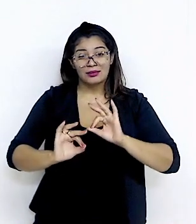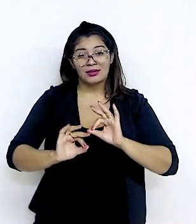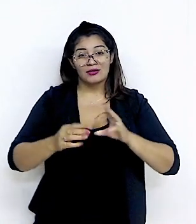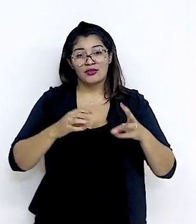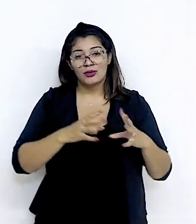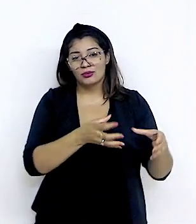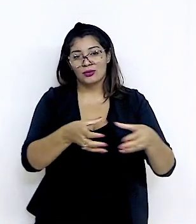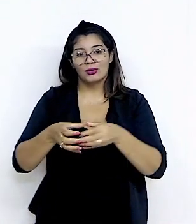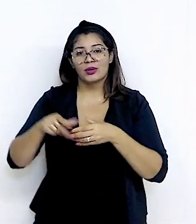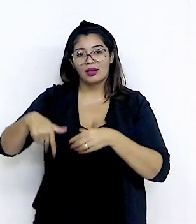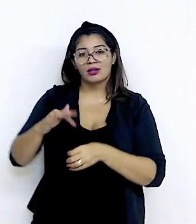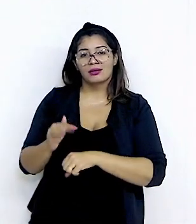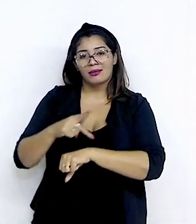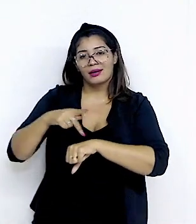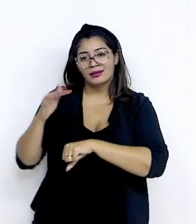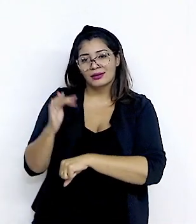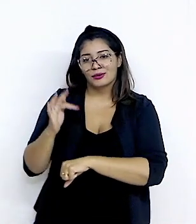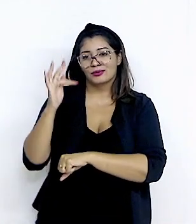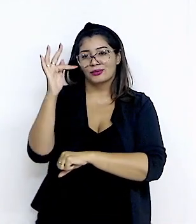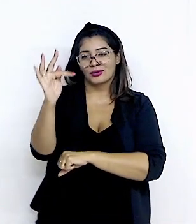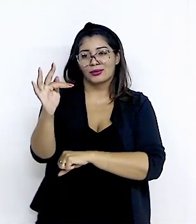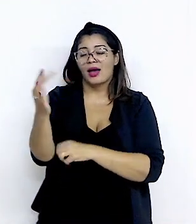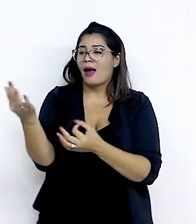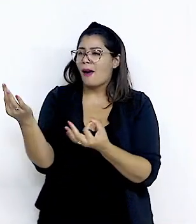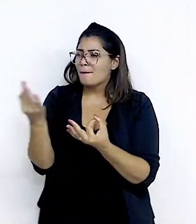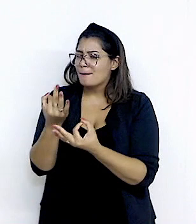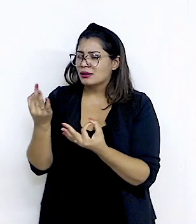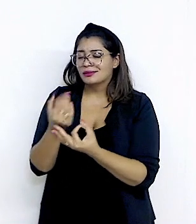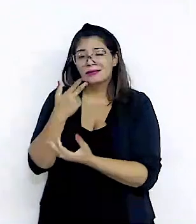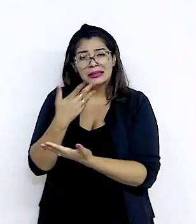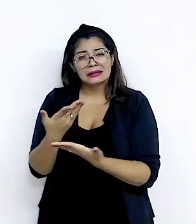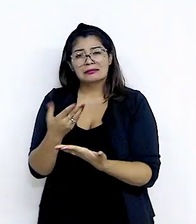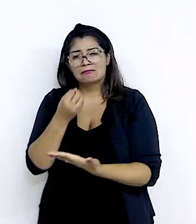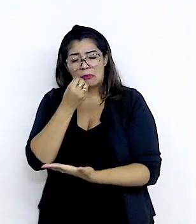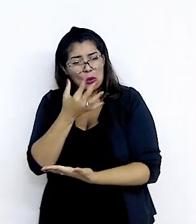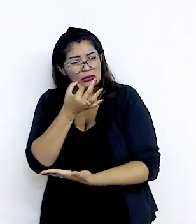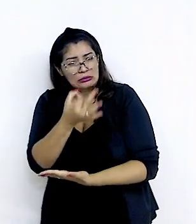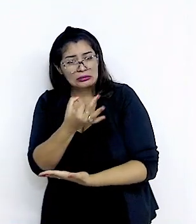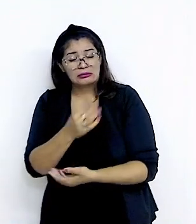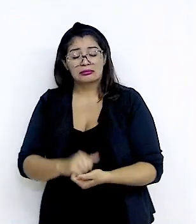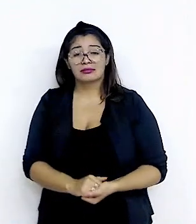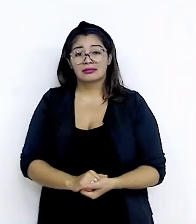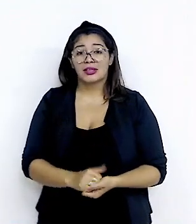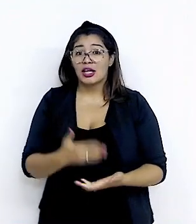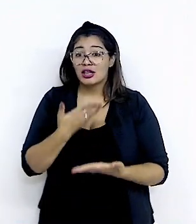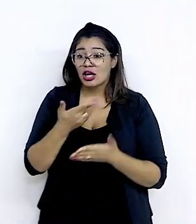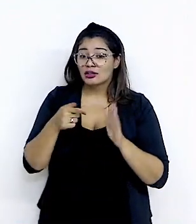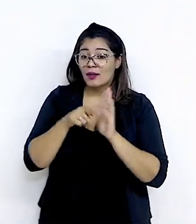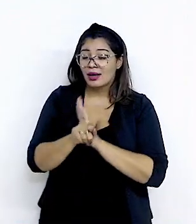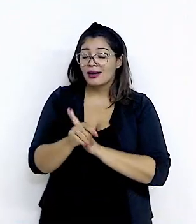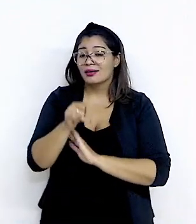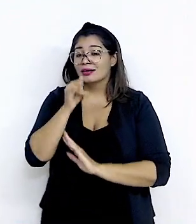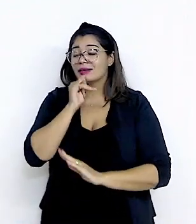a esses países no futuro Perfeito, excelente Boas dicas, então A seguinte pergunta